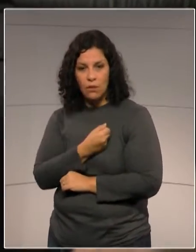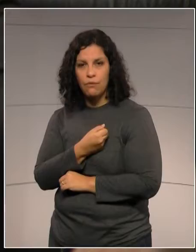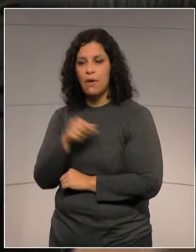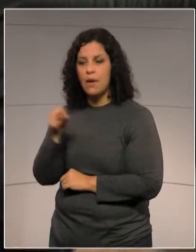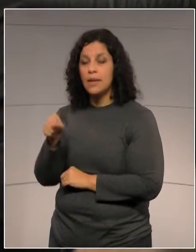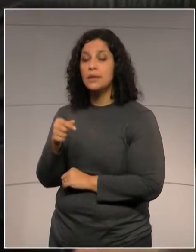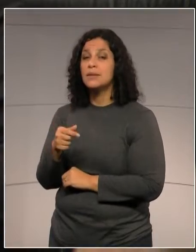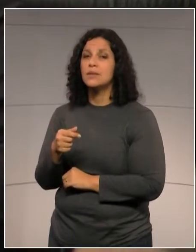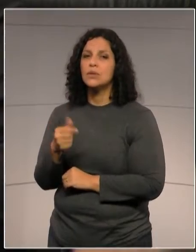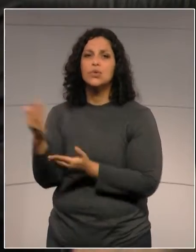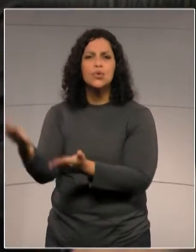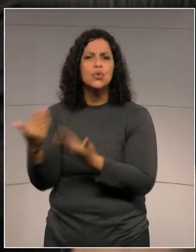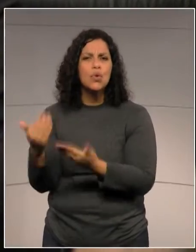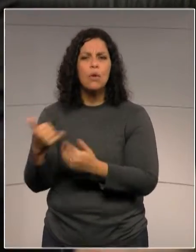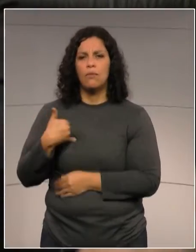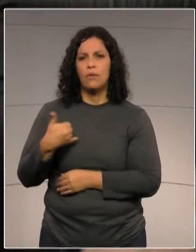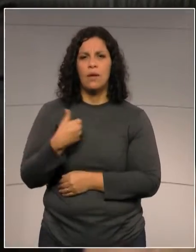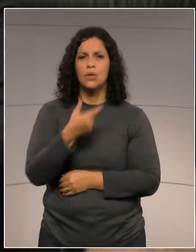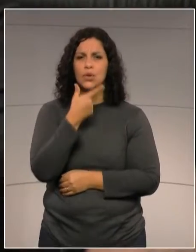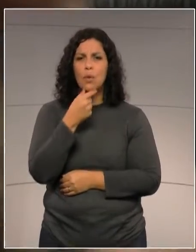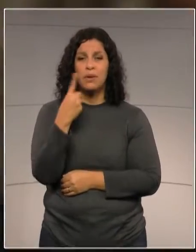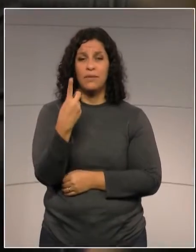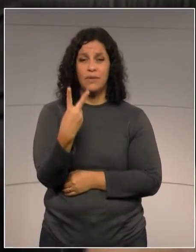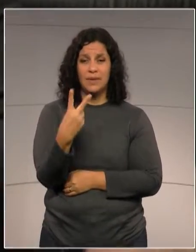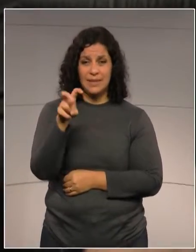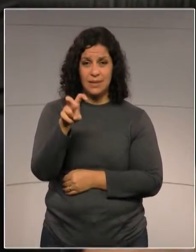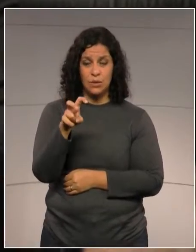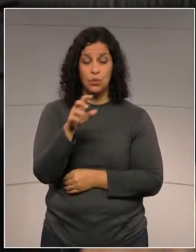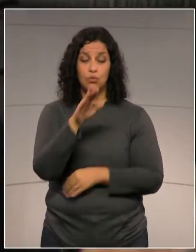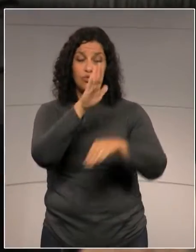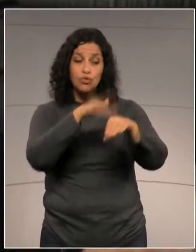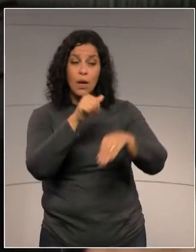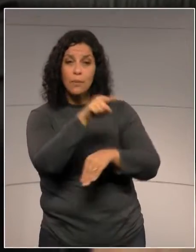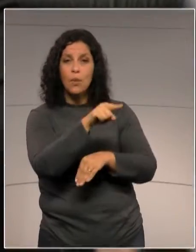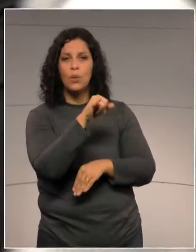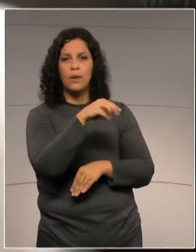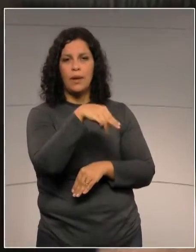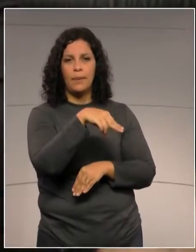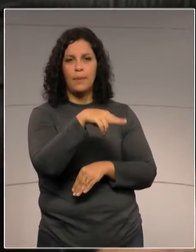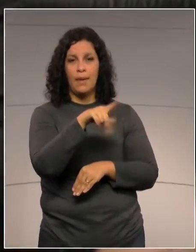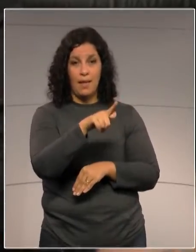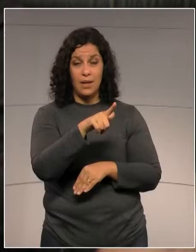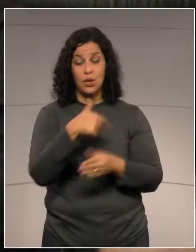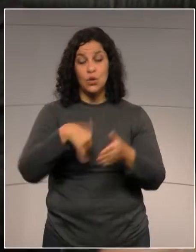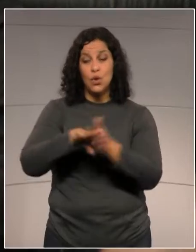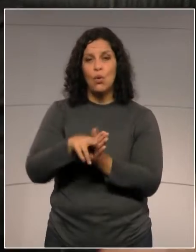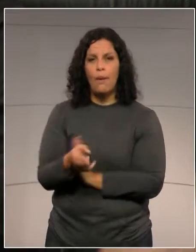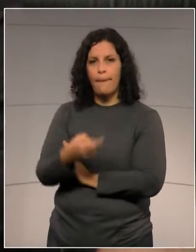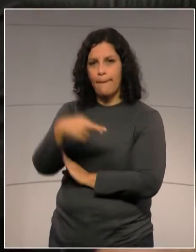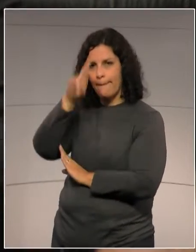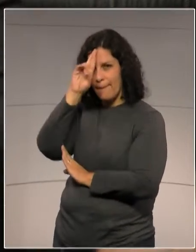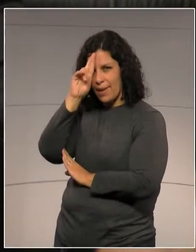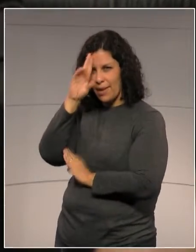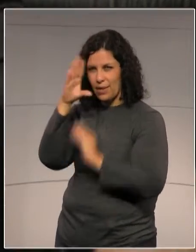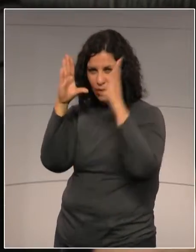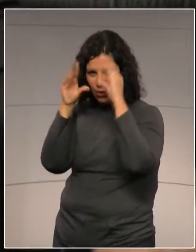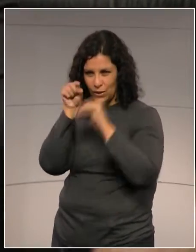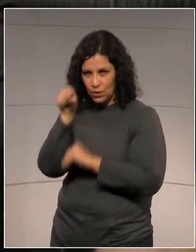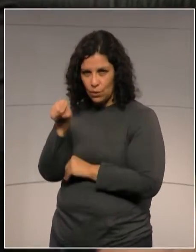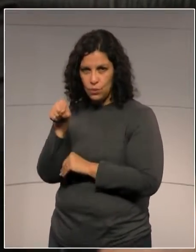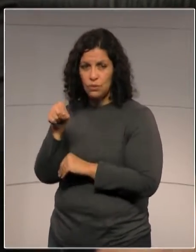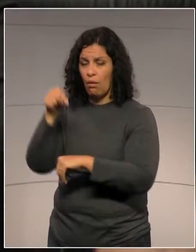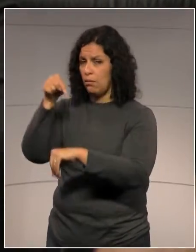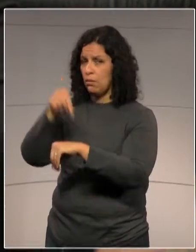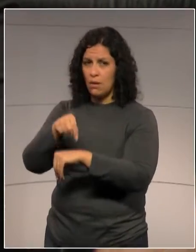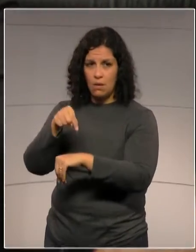do garoto, de 25 anos, chamou o IML, que chegou por volta da meia-noite, e